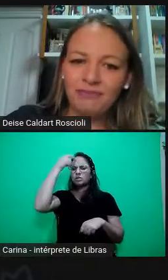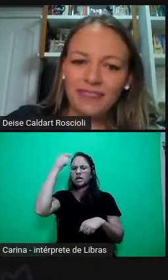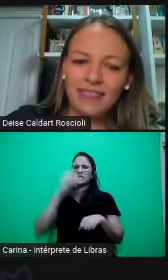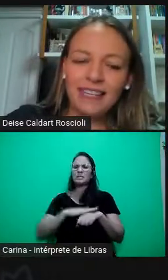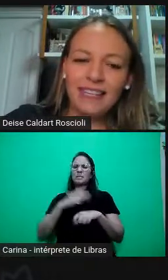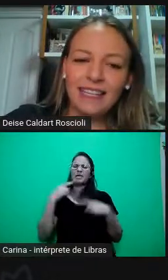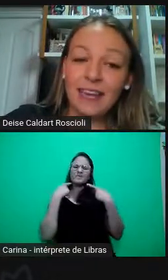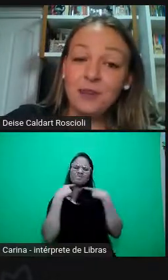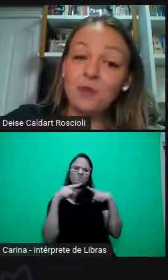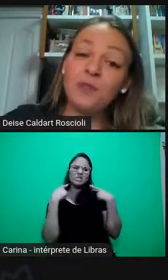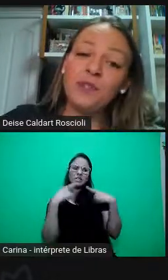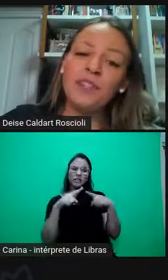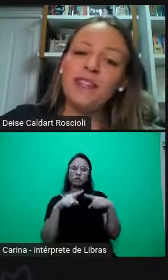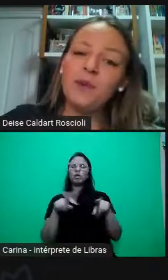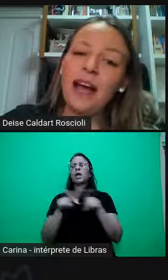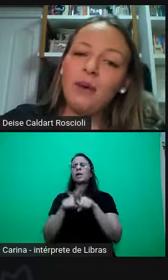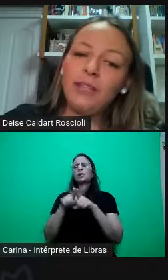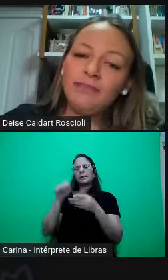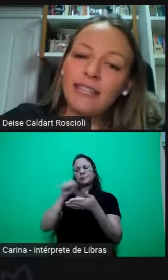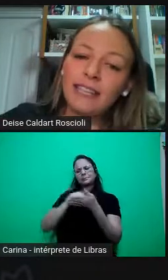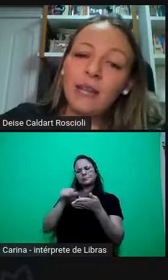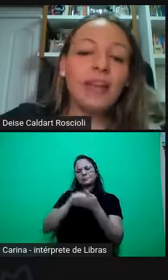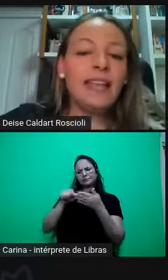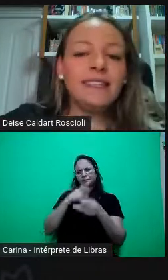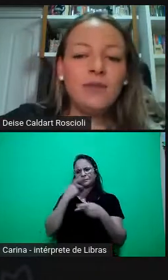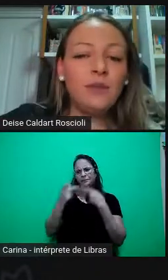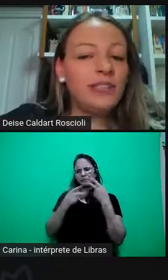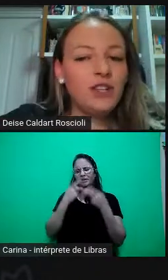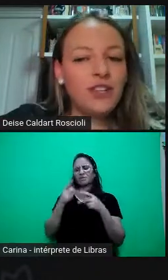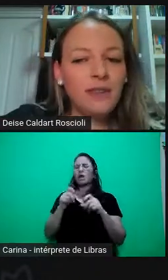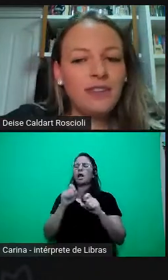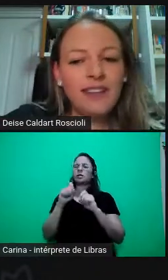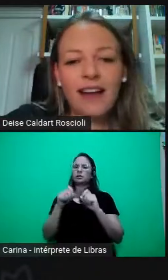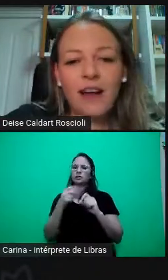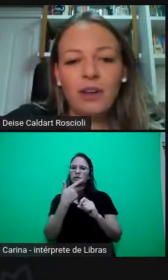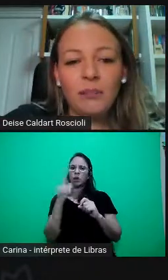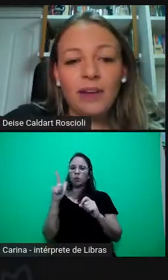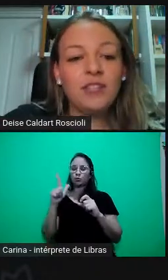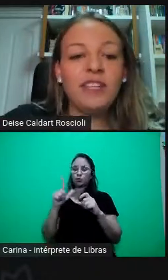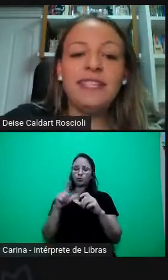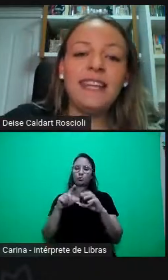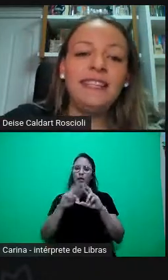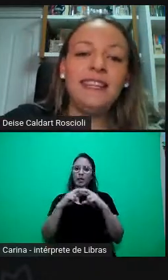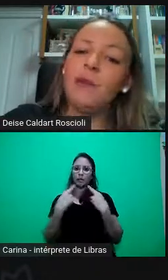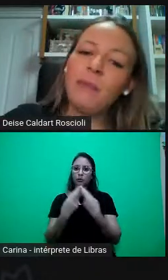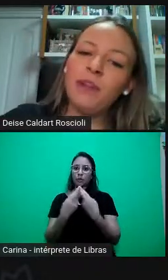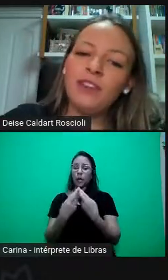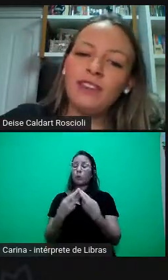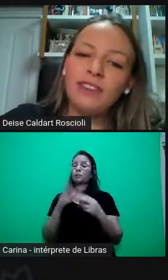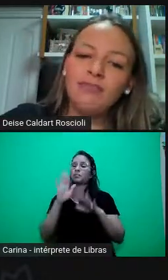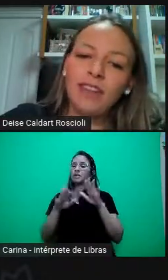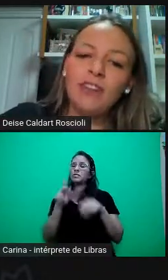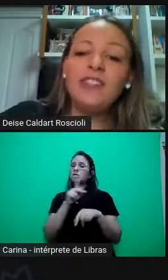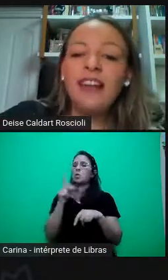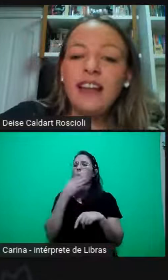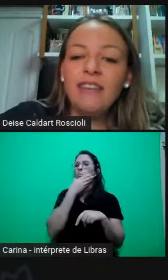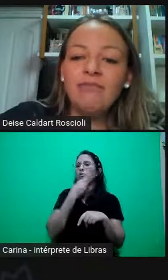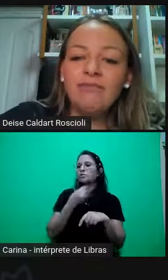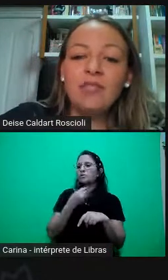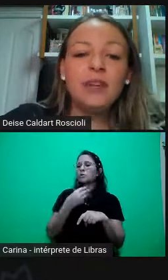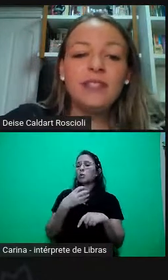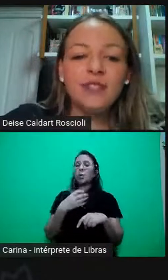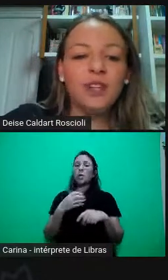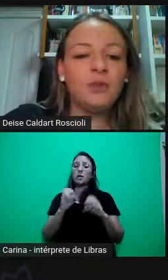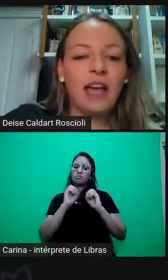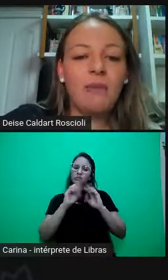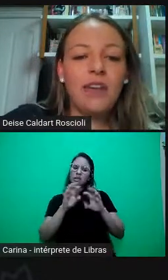roda, que é, os professores dão aula, não é que eles não vão te deixar fazer a aula, mas a gente sente que não é para a gente, a gente está ali,